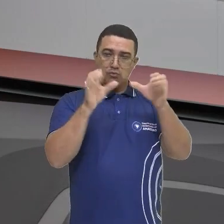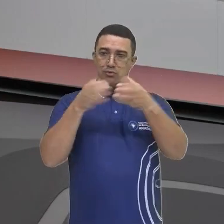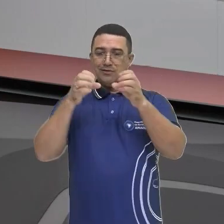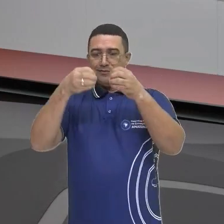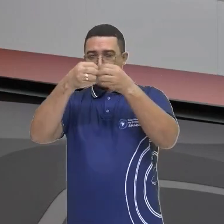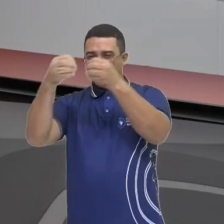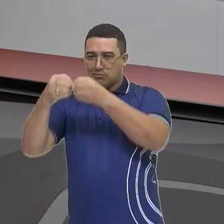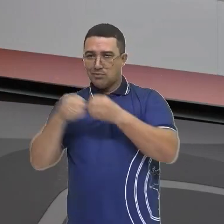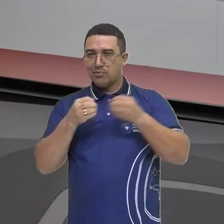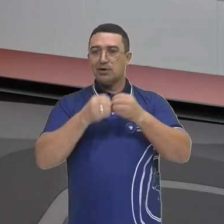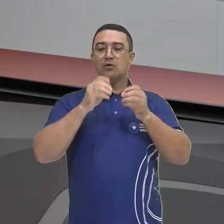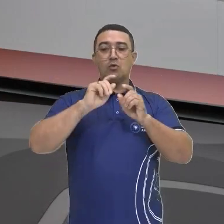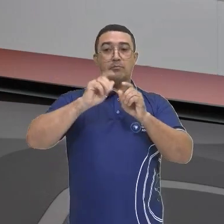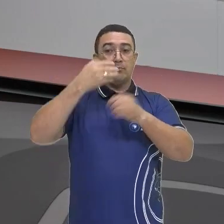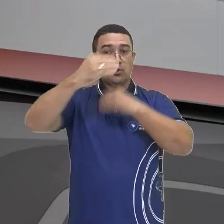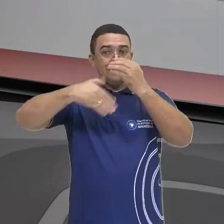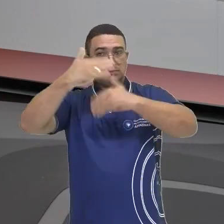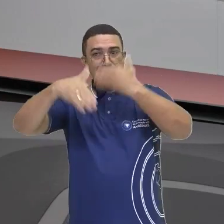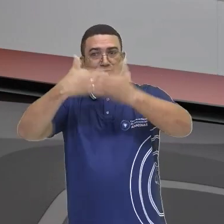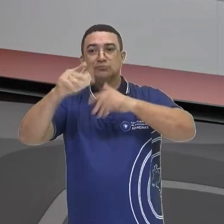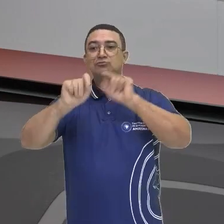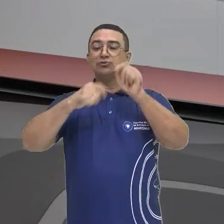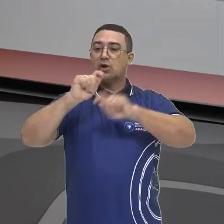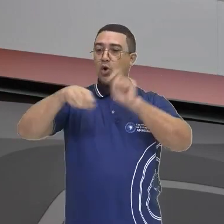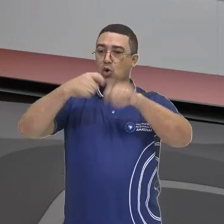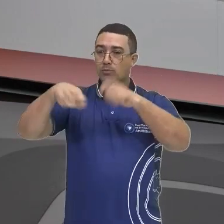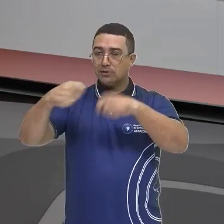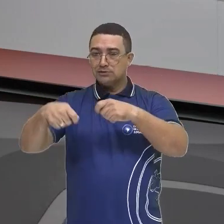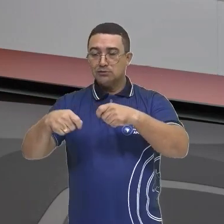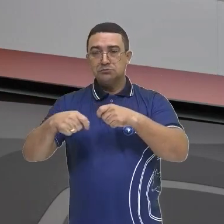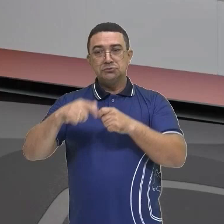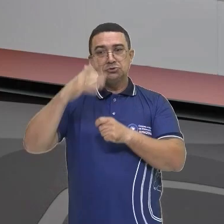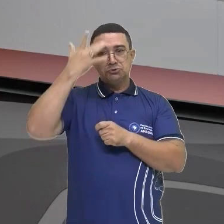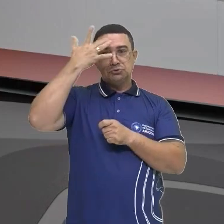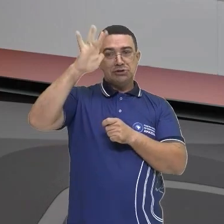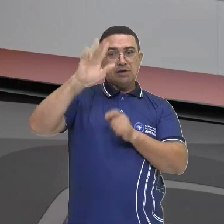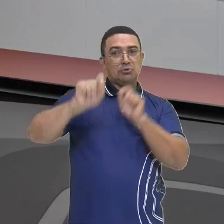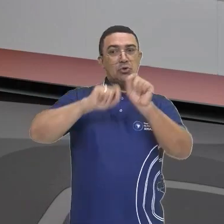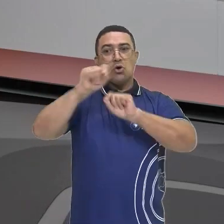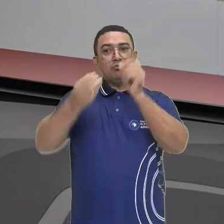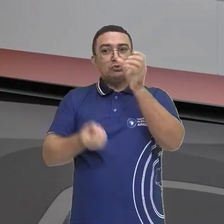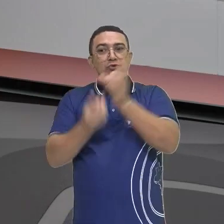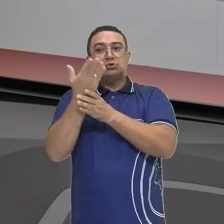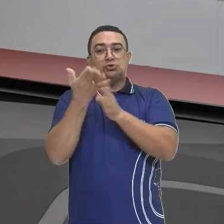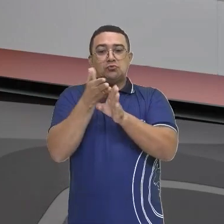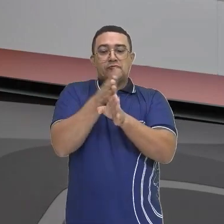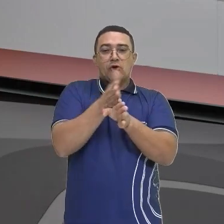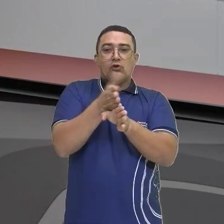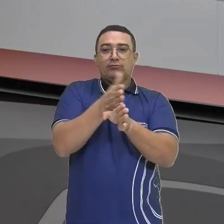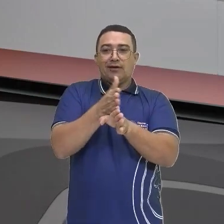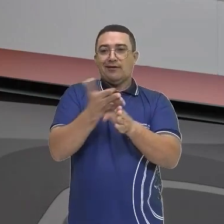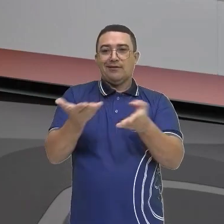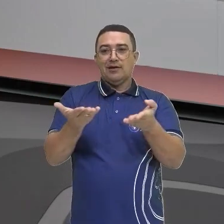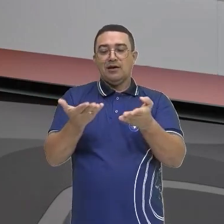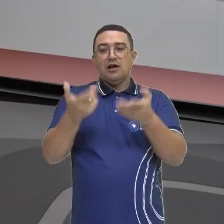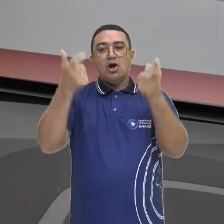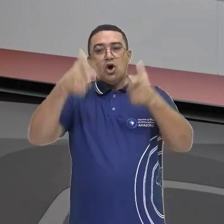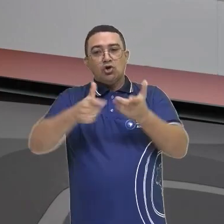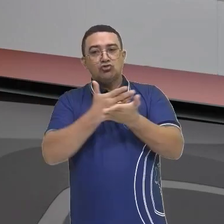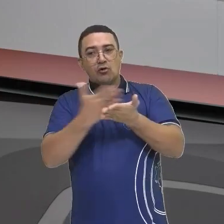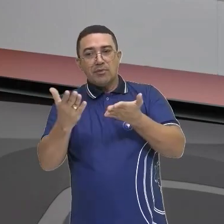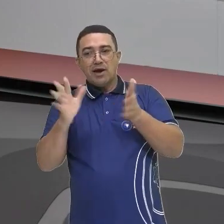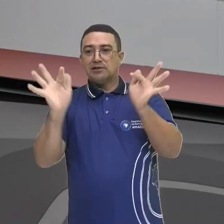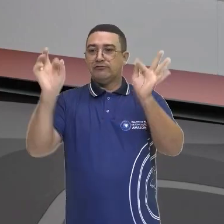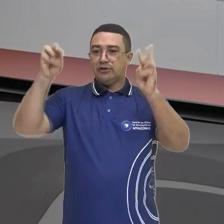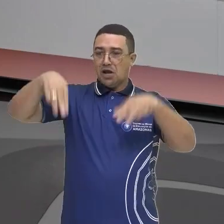as fronteiras delas, você acaba não sabendo ali a conjunção dessa cidade uma com a outra, onde termina, onde inicia